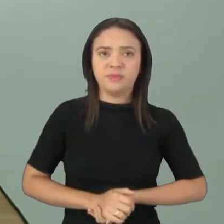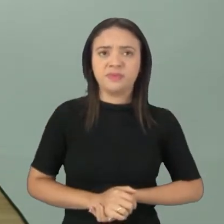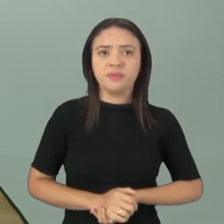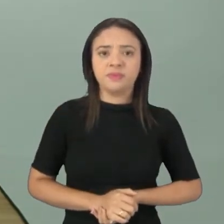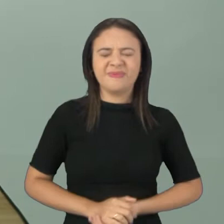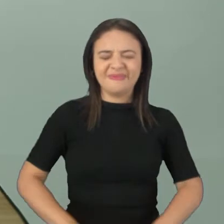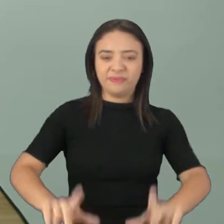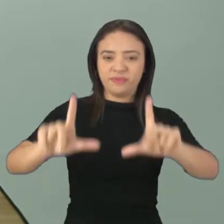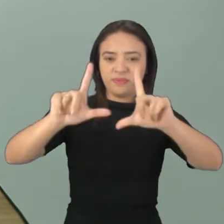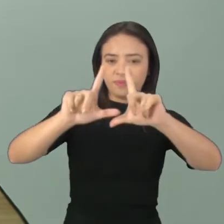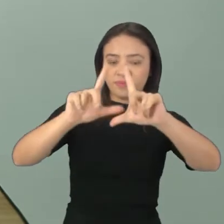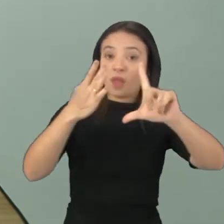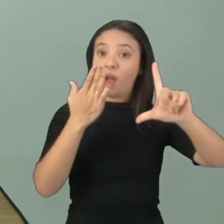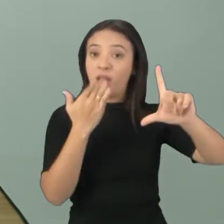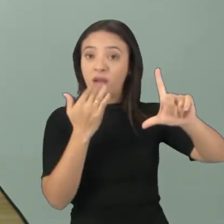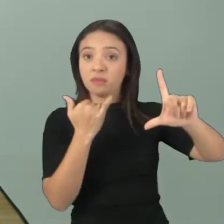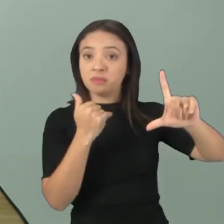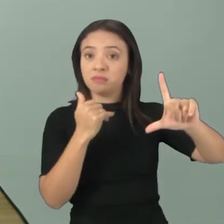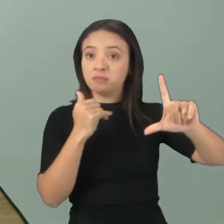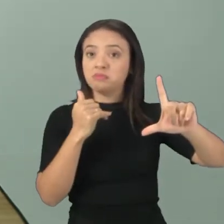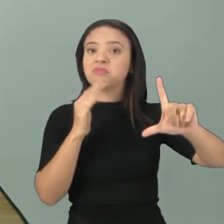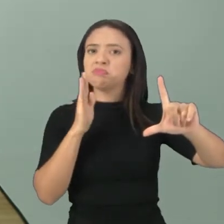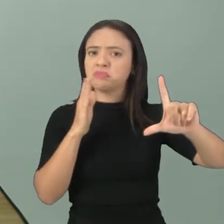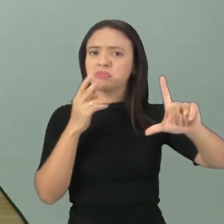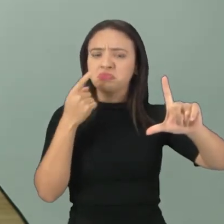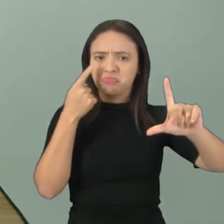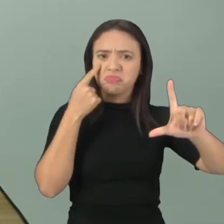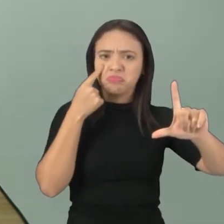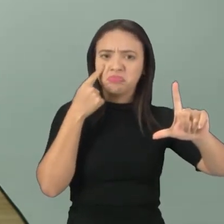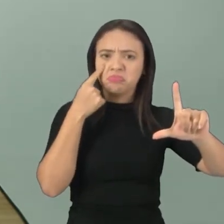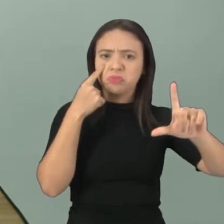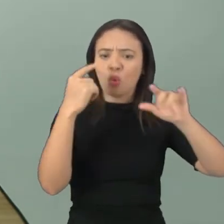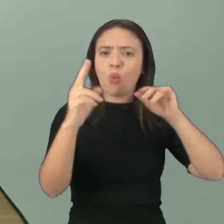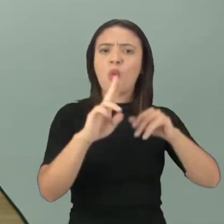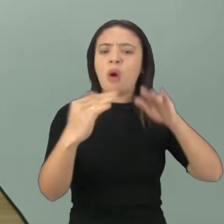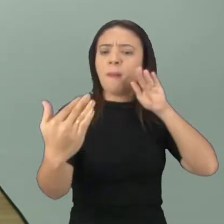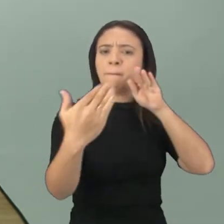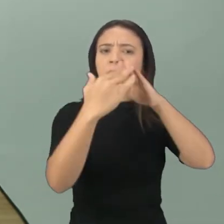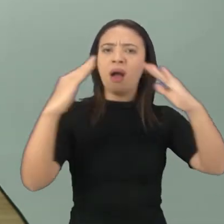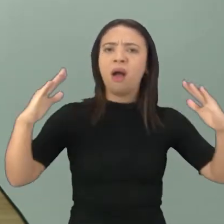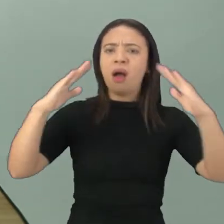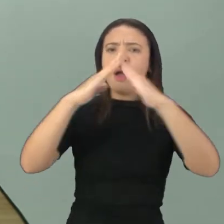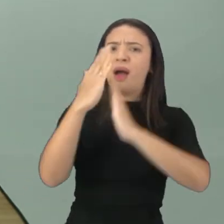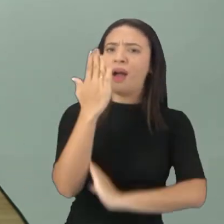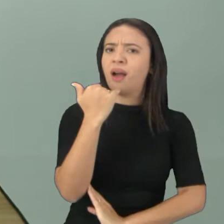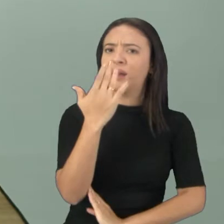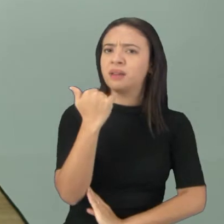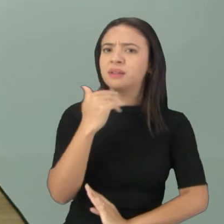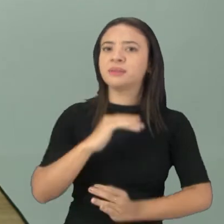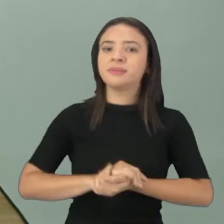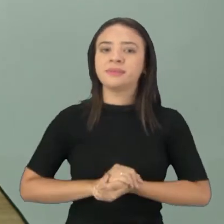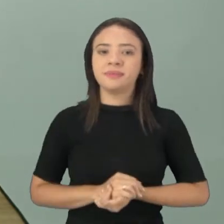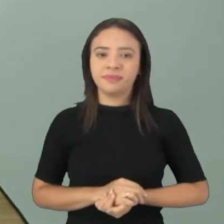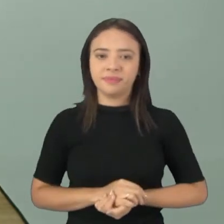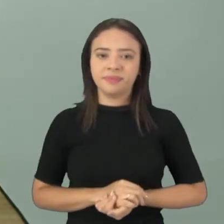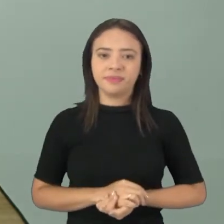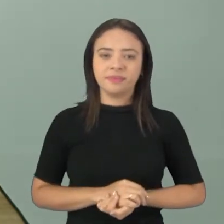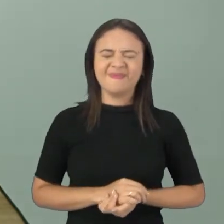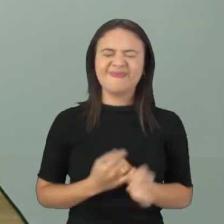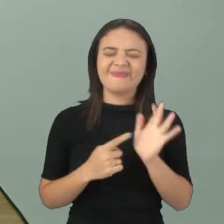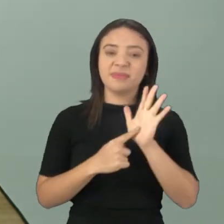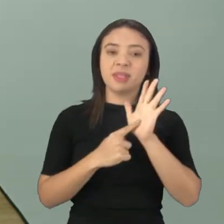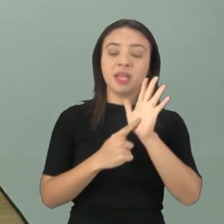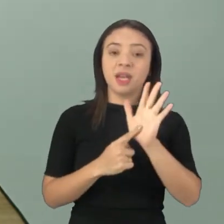pirâmide alimentar. Vocês já ouviram falar em pirâmide alimentar? Uma pirâmide alimentar, ela mostra para a gente a